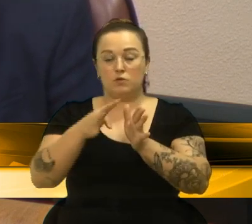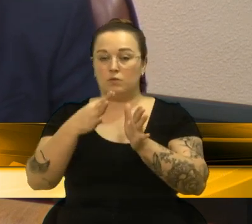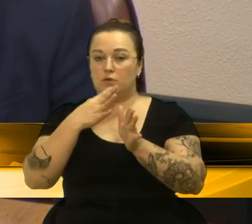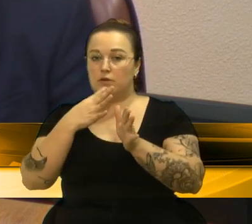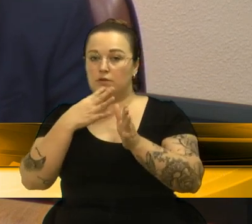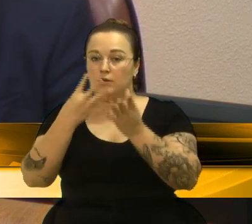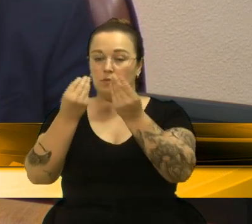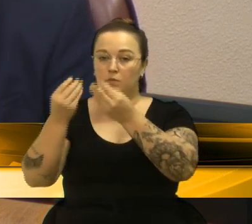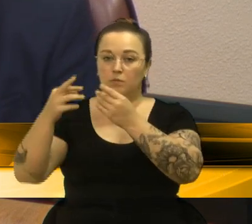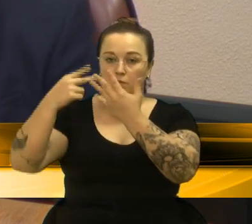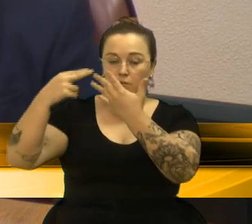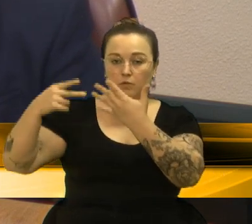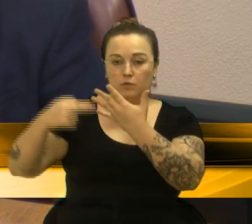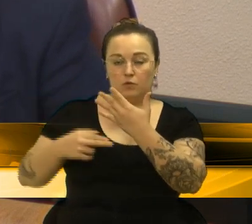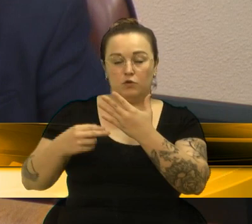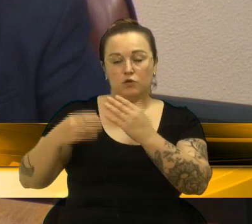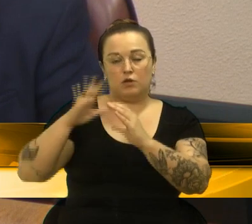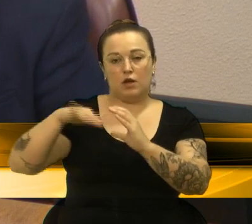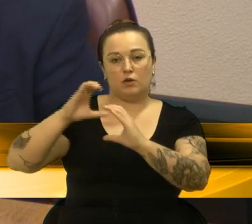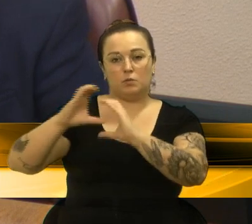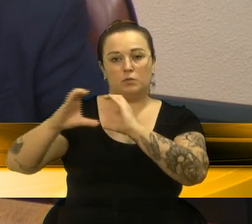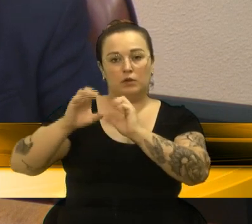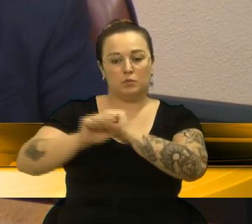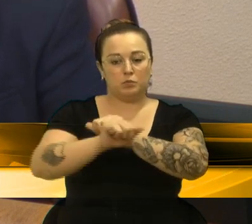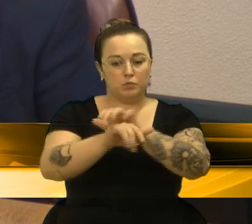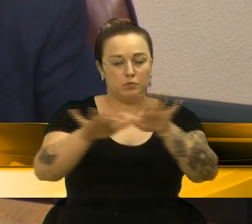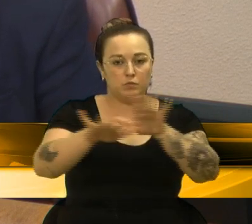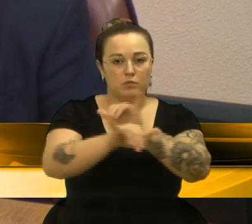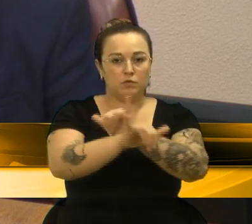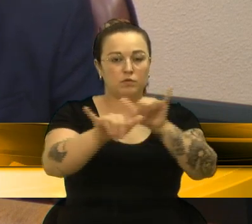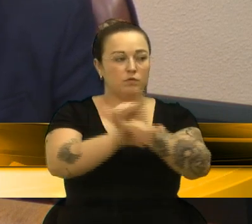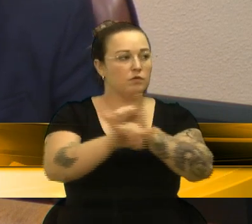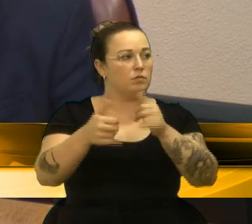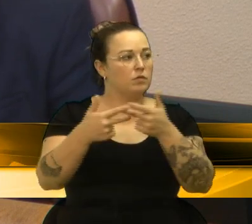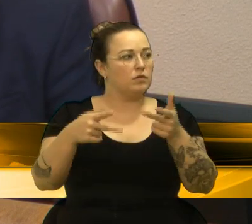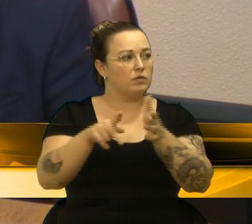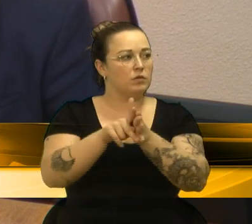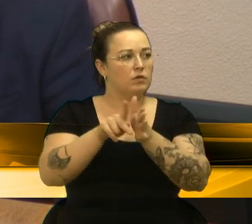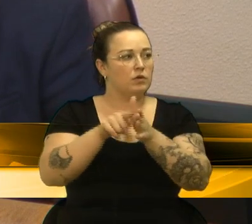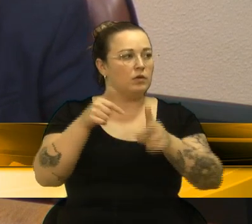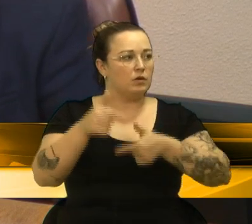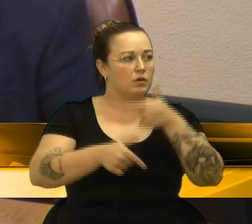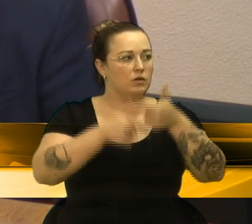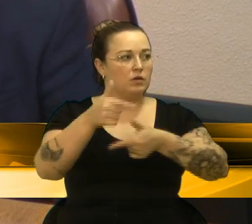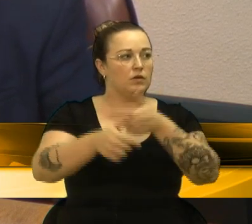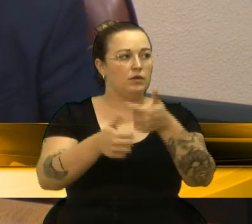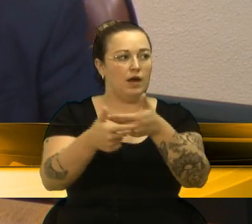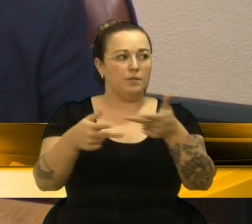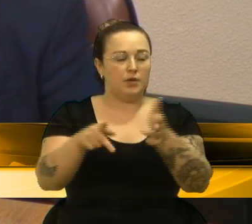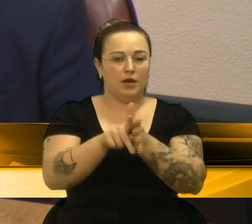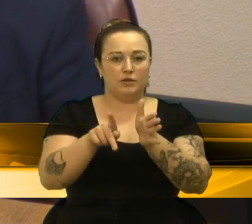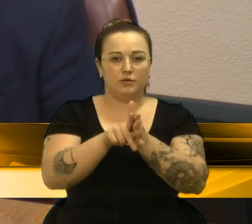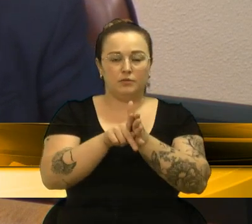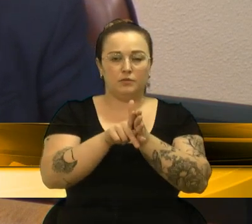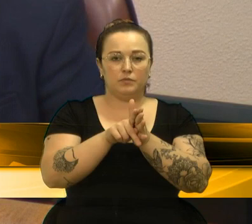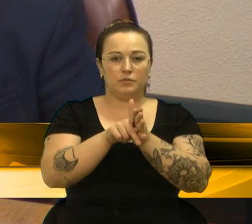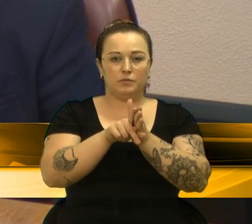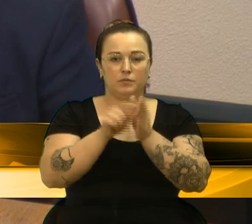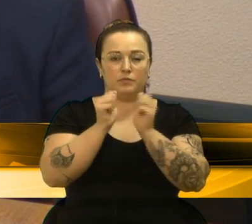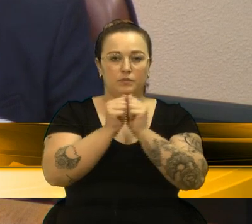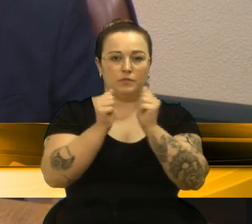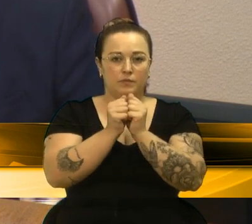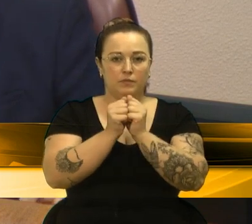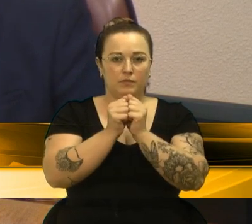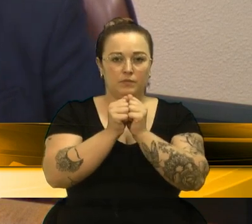diversos meios de comunicação, os quais, de amplo conhecimento, podem ter opiniões e manifestações de vários formadores de opinião, não traduzindo necessariamente fatos